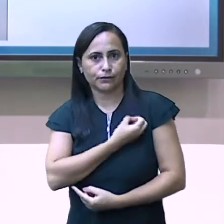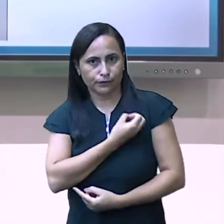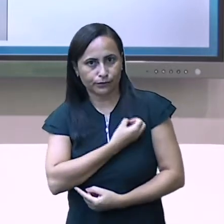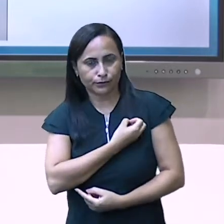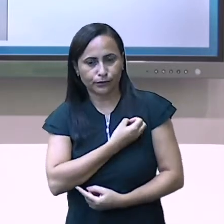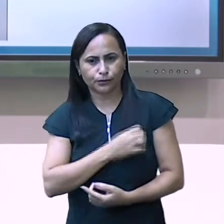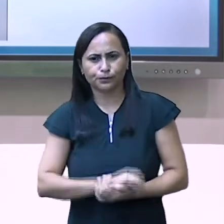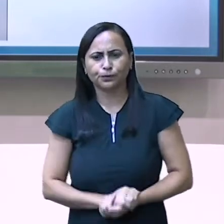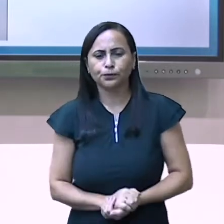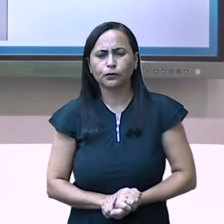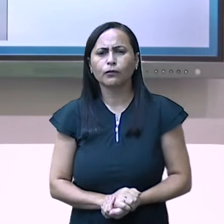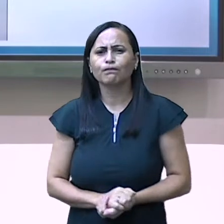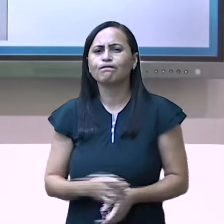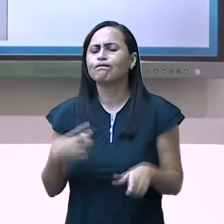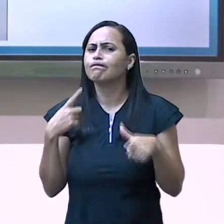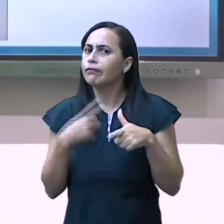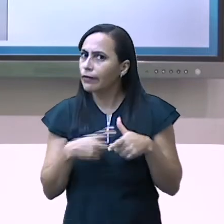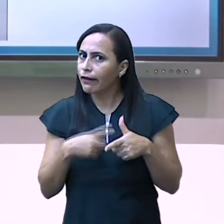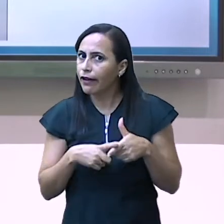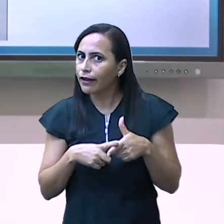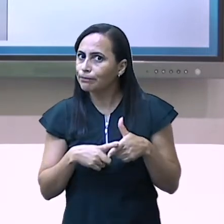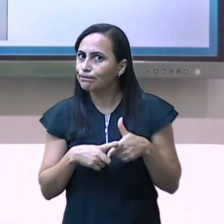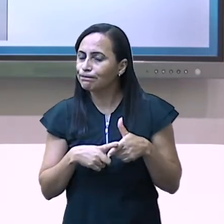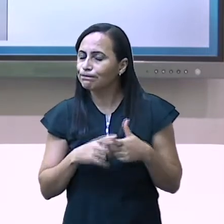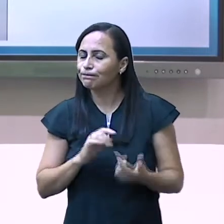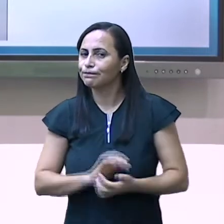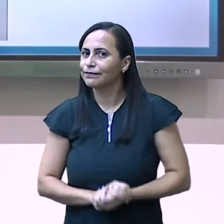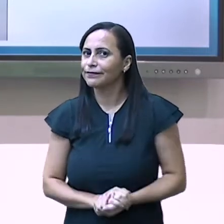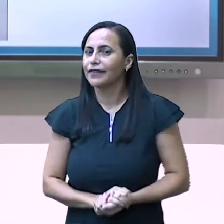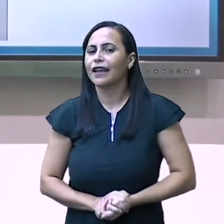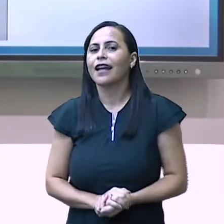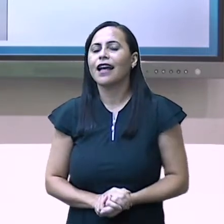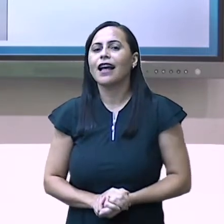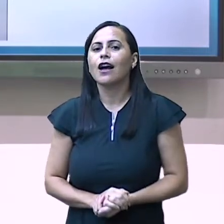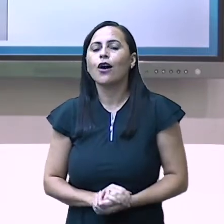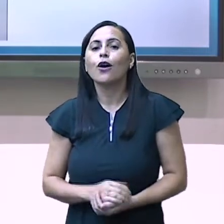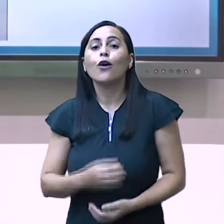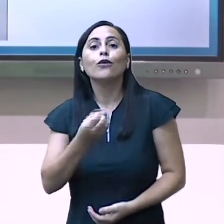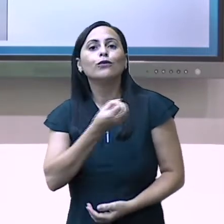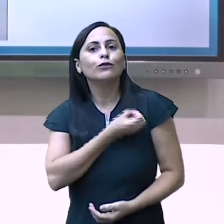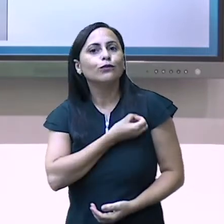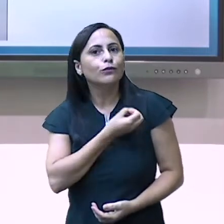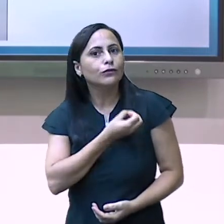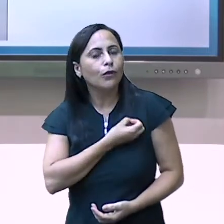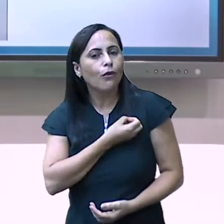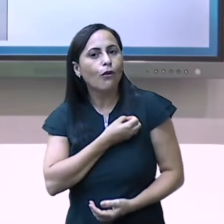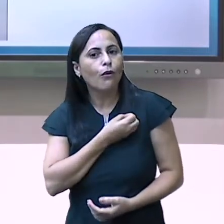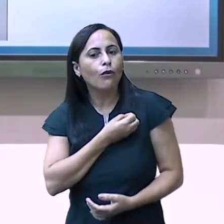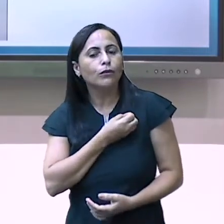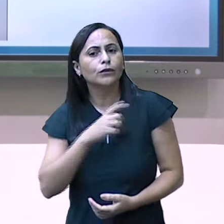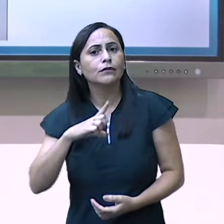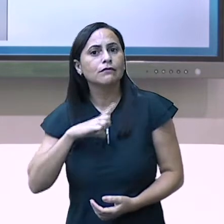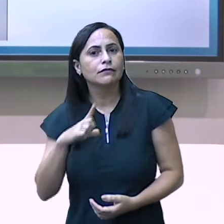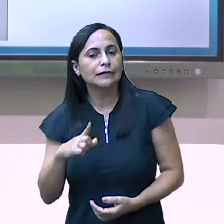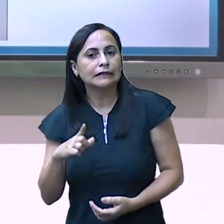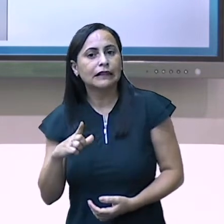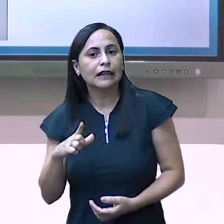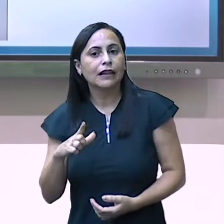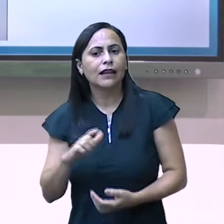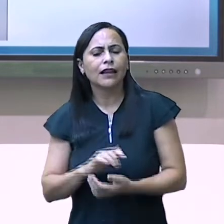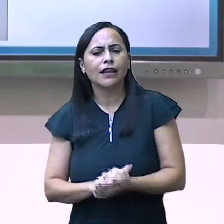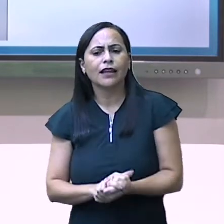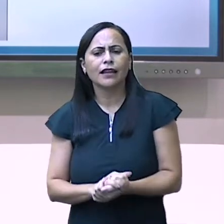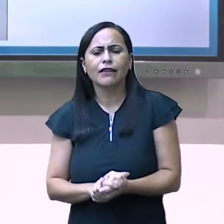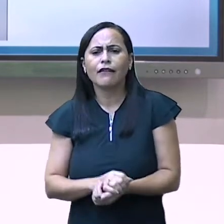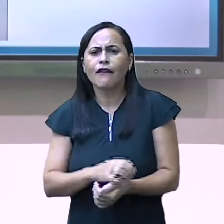Por quê? Porque nós já sabemos que os números são formados por algarismos. Mas